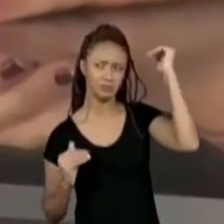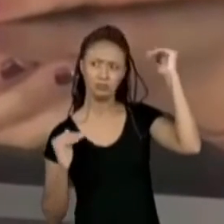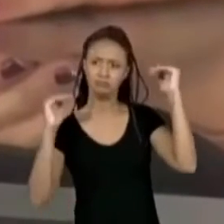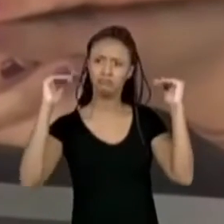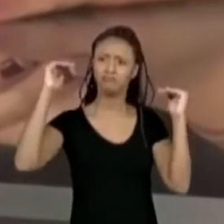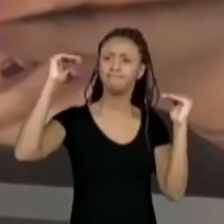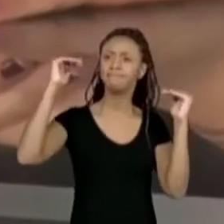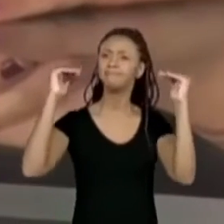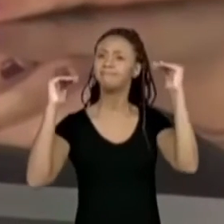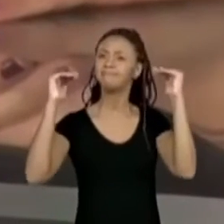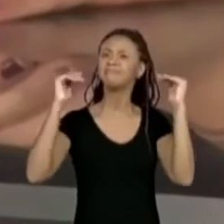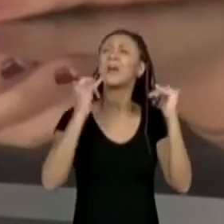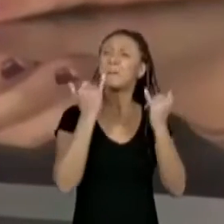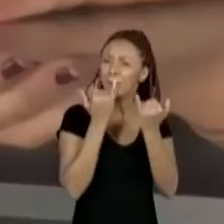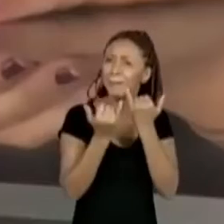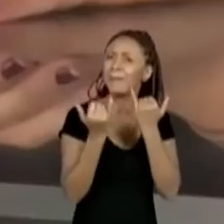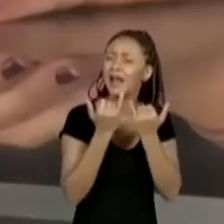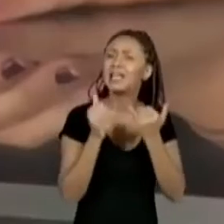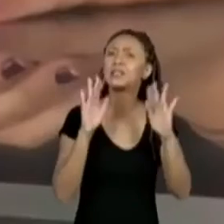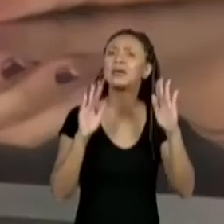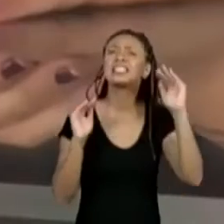Mas qual que é a menor ainda?